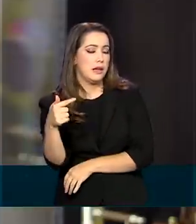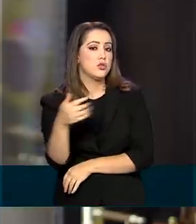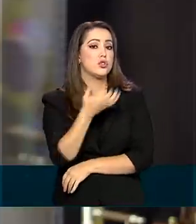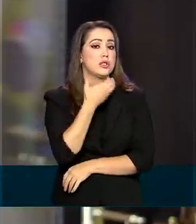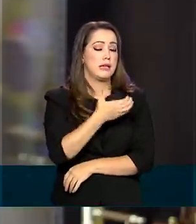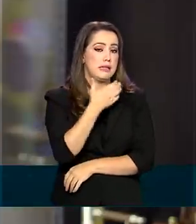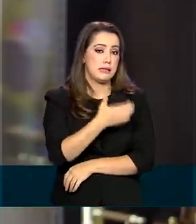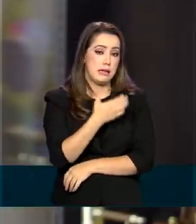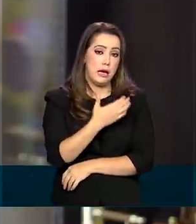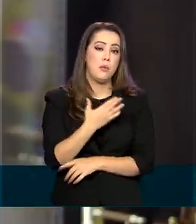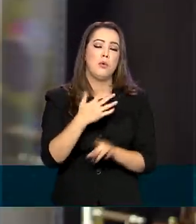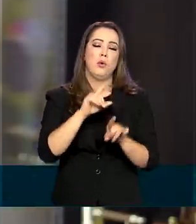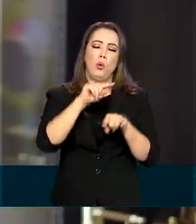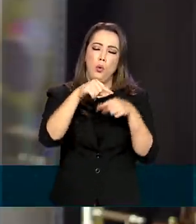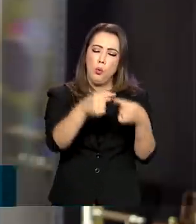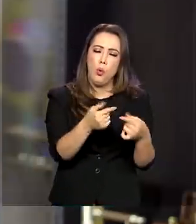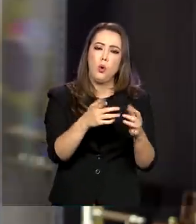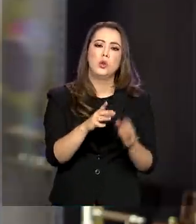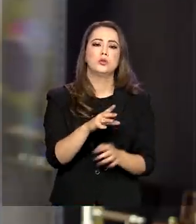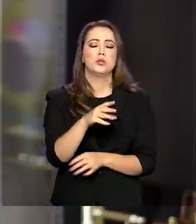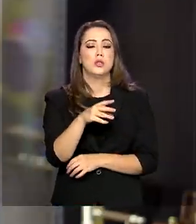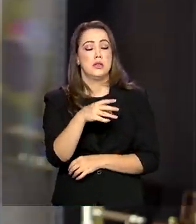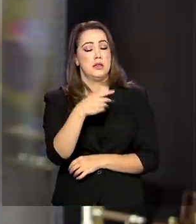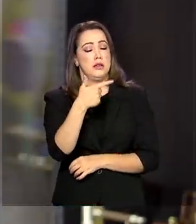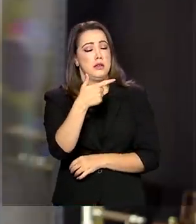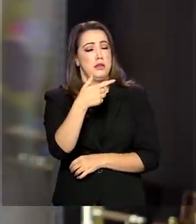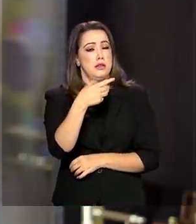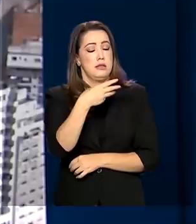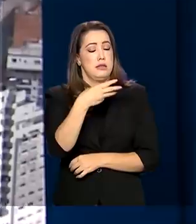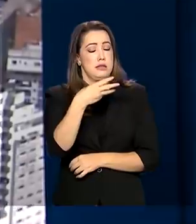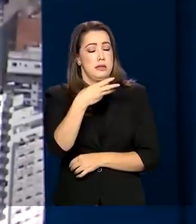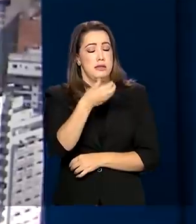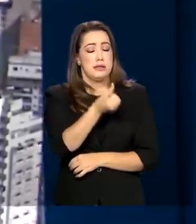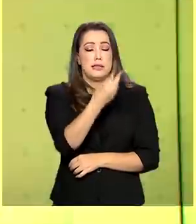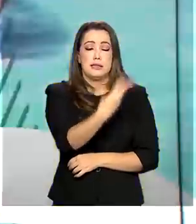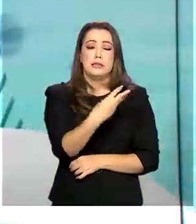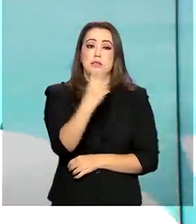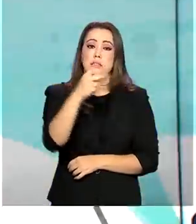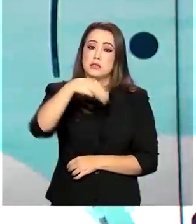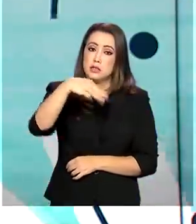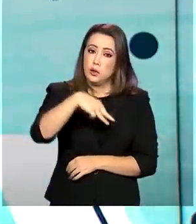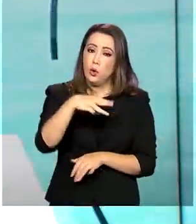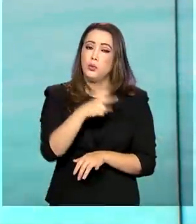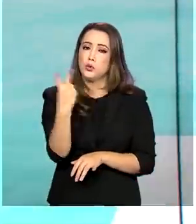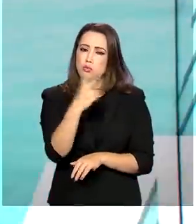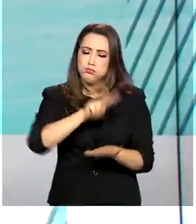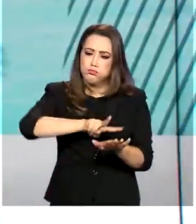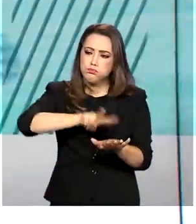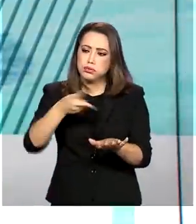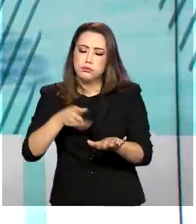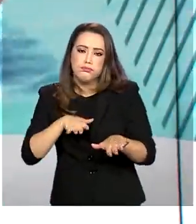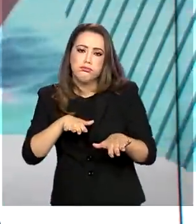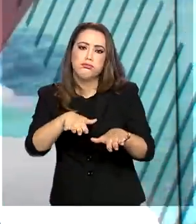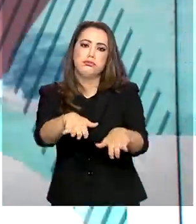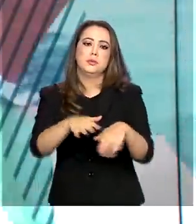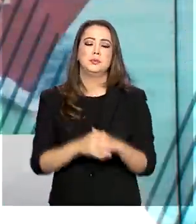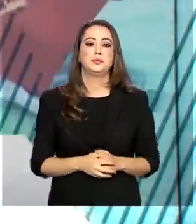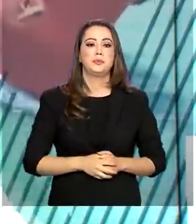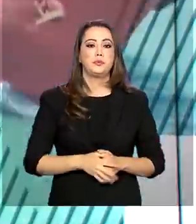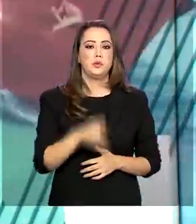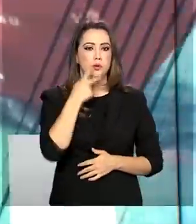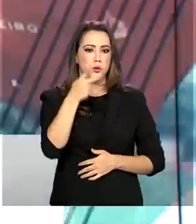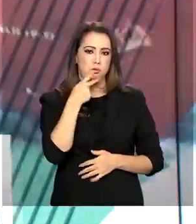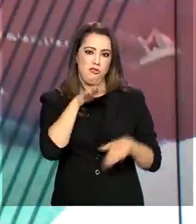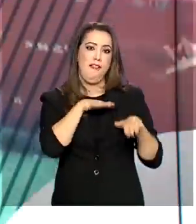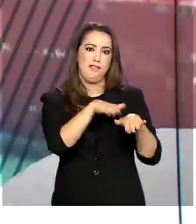.1, perfazendo os 66 quilômetros de duplicação. E por falar em entrega de rodovias, segue em